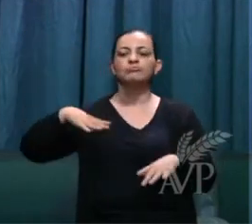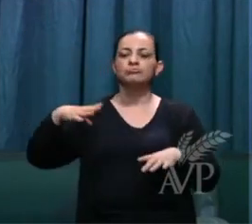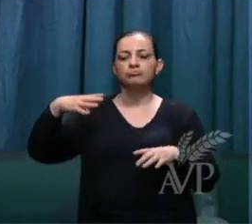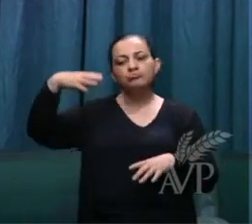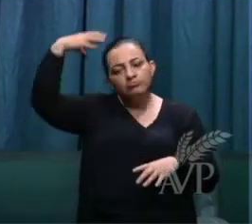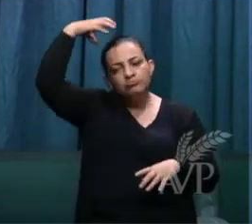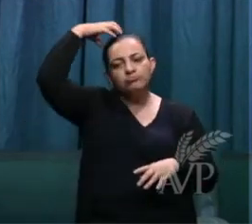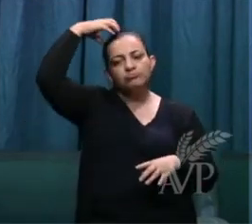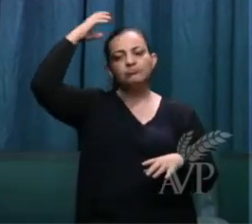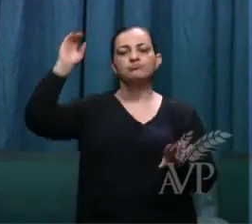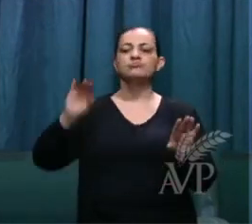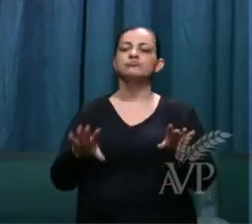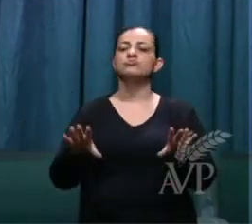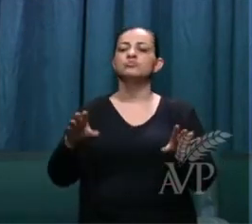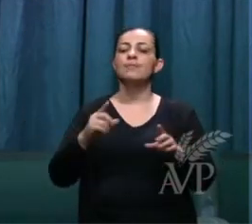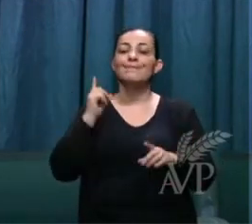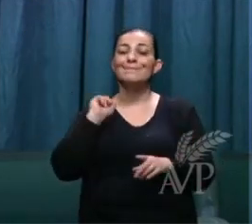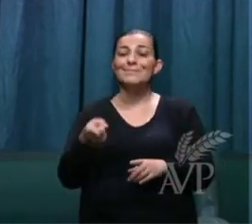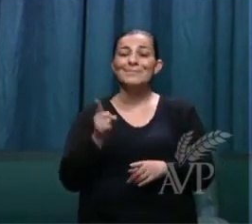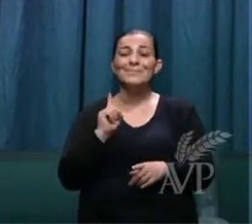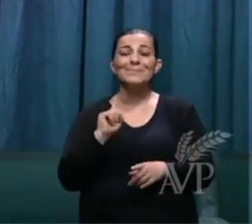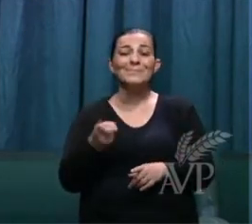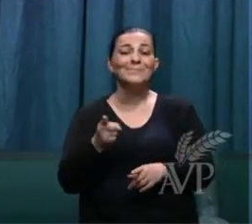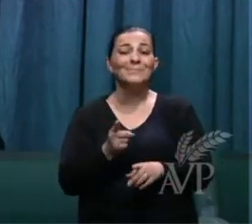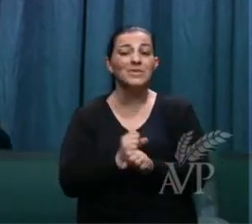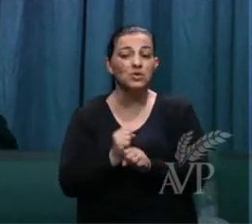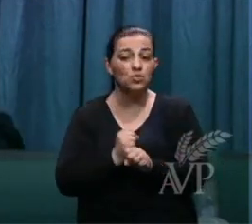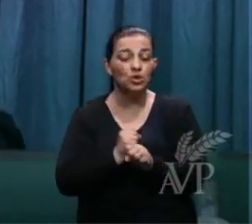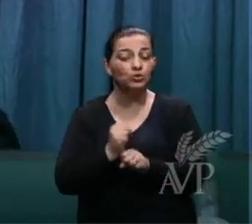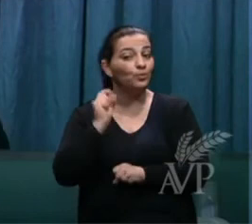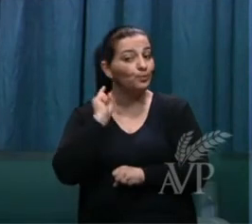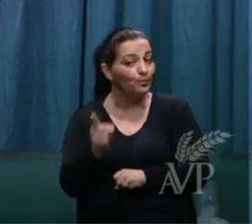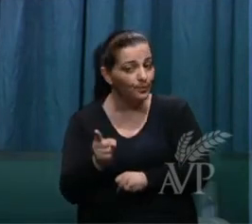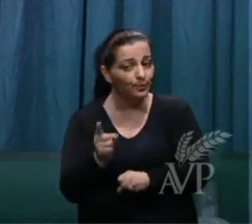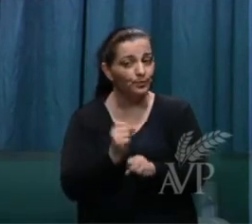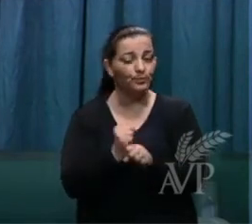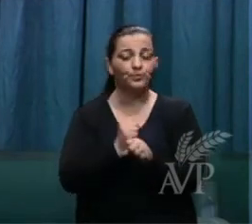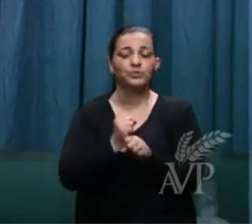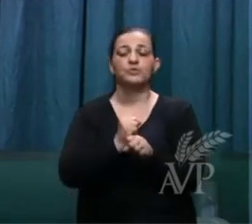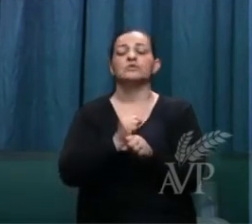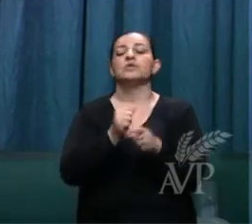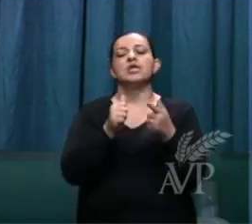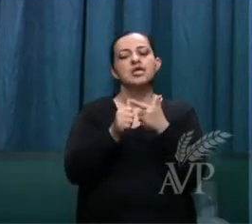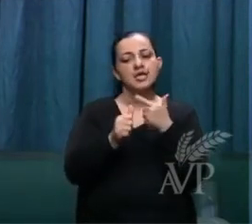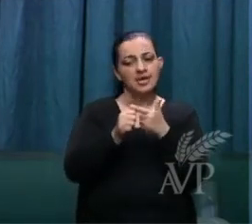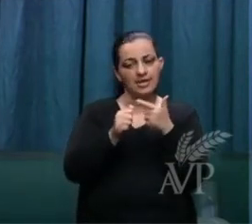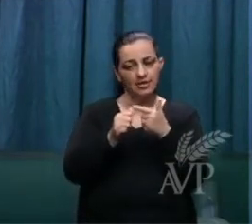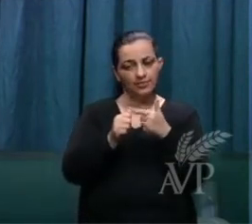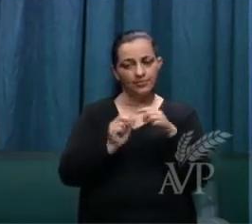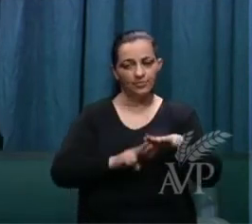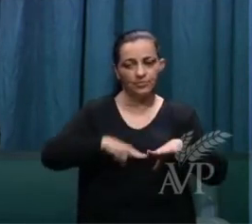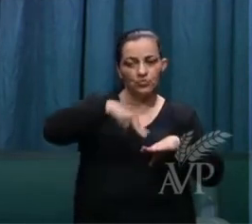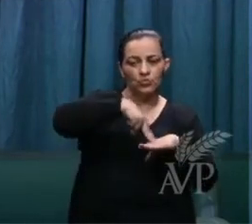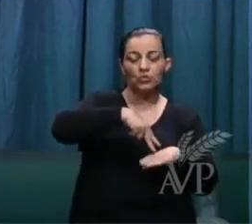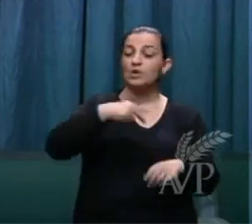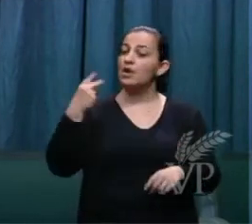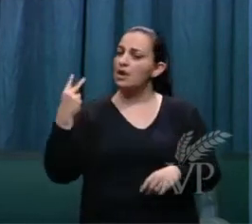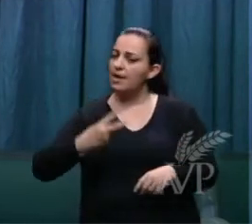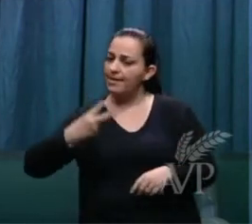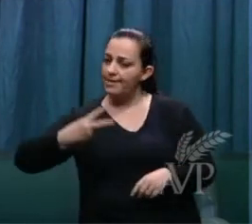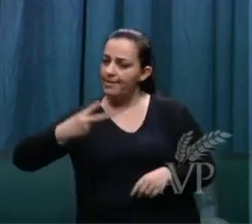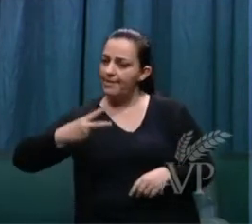mil anos essa é a primeira ressurreição a segunda